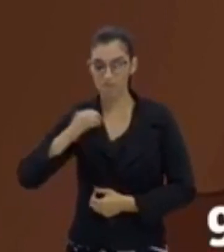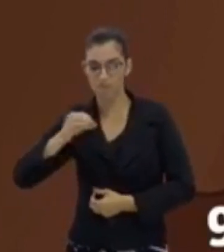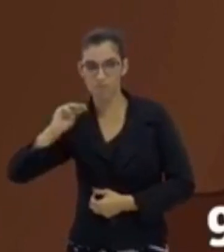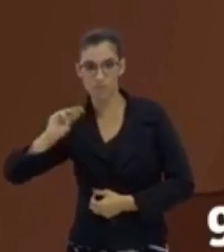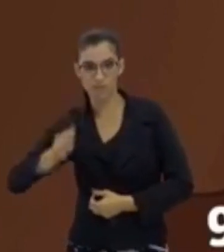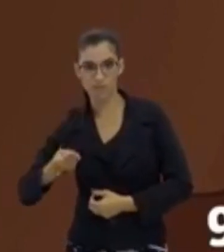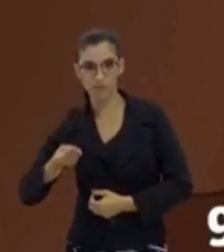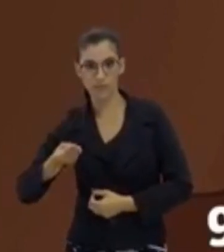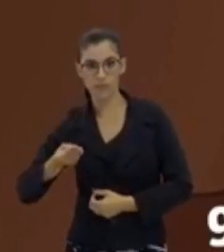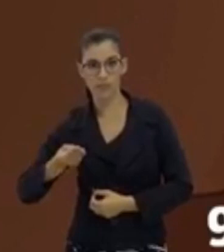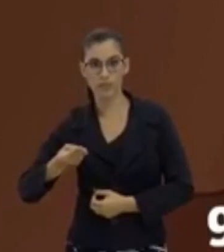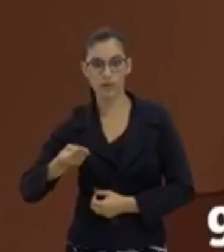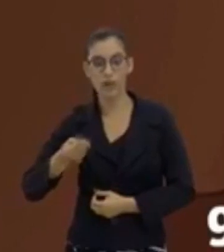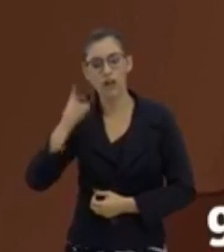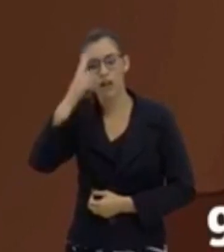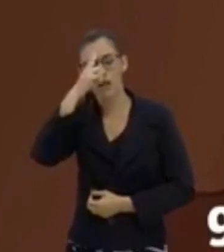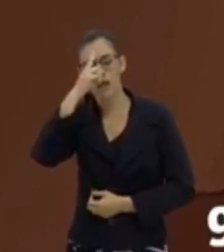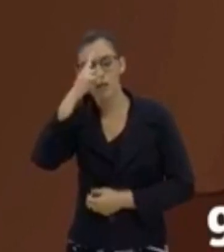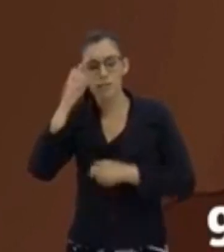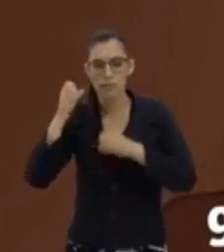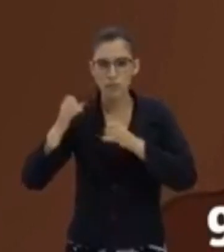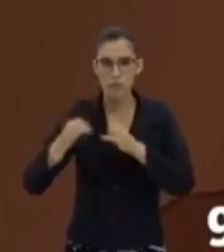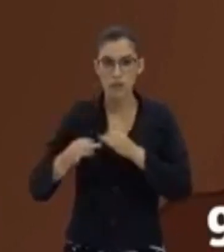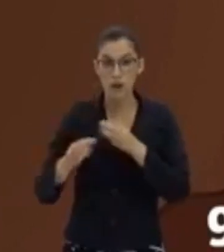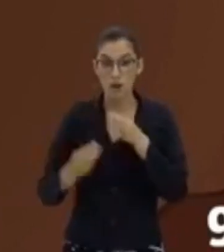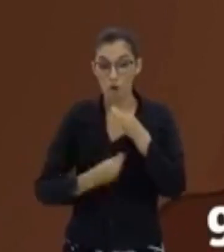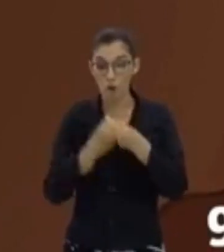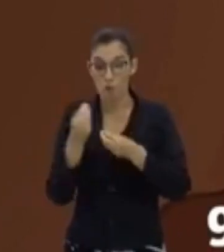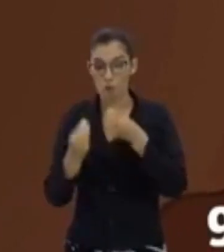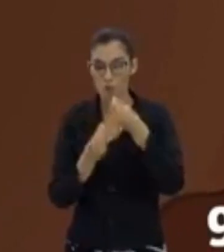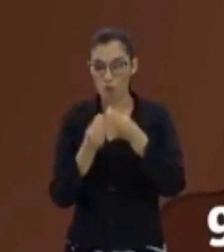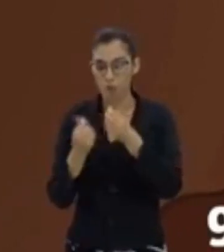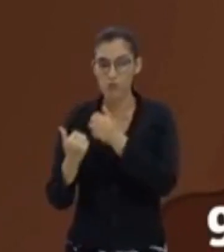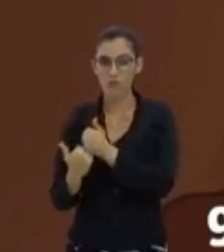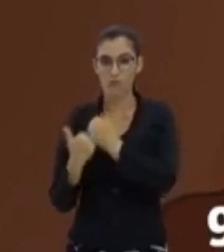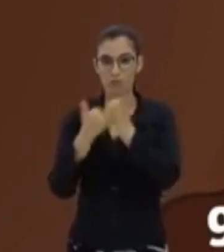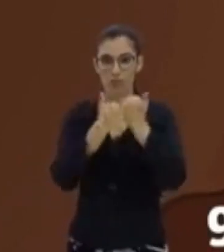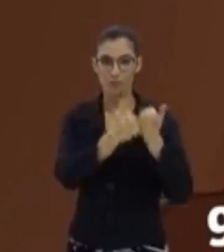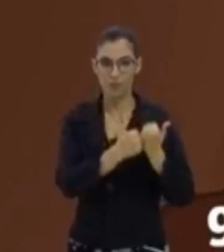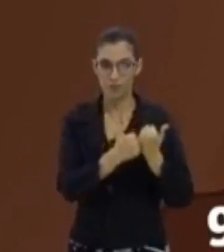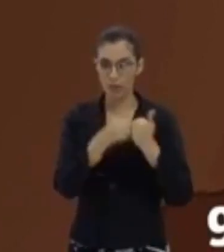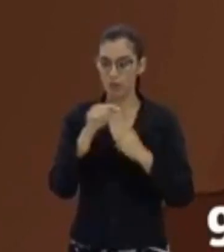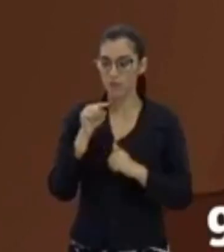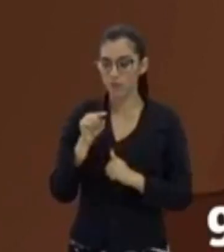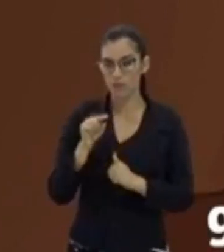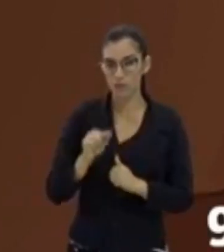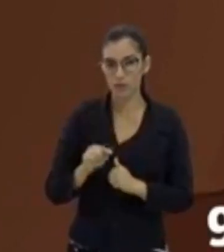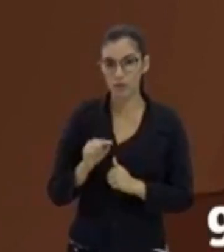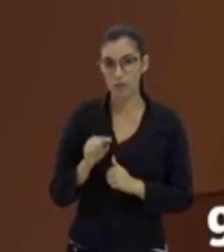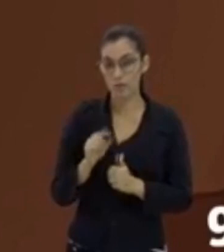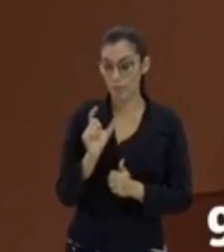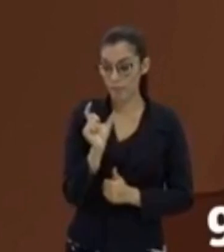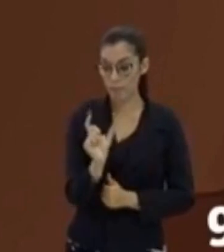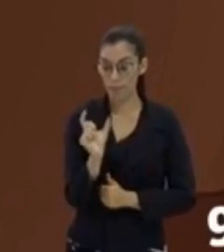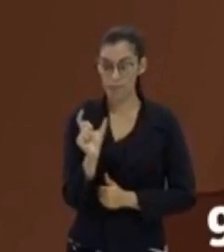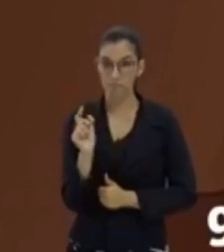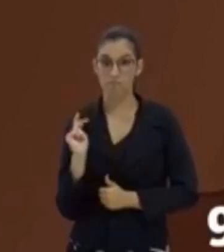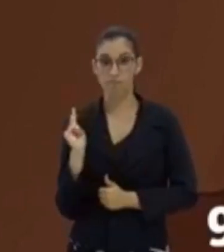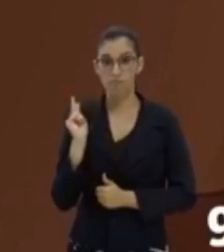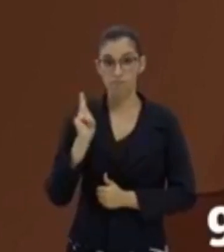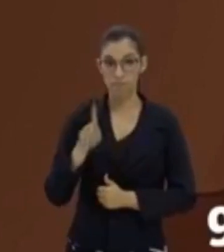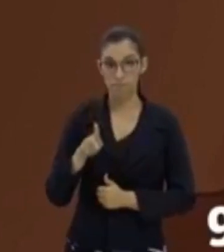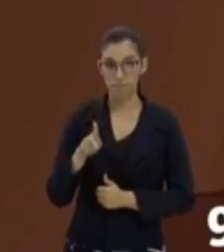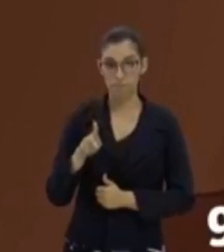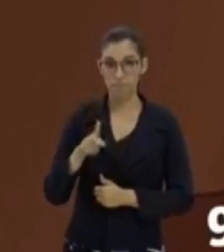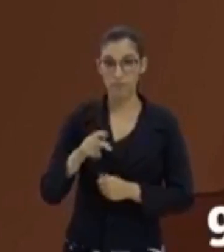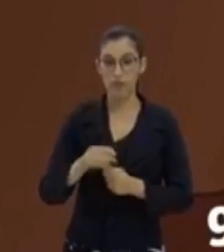que eu te disse? É como se eu substituísse esses dois pontos aqui pela palavra para. Então, se tu pegares aqui, por